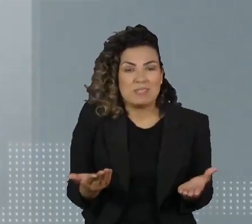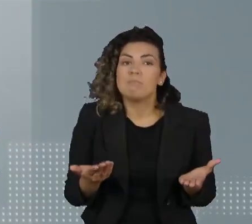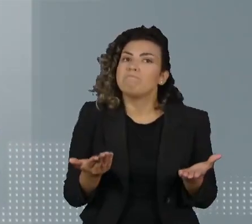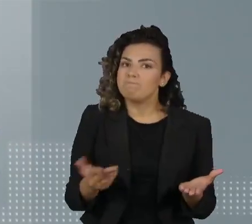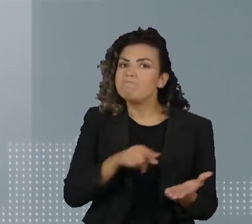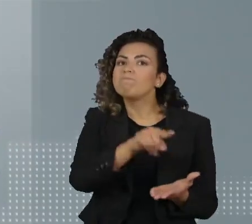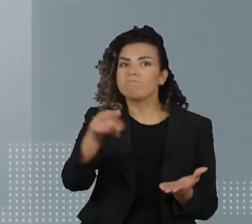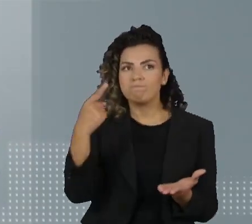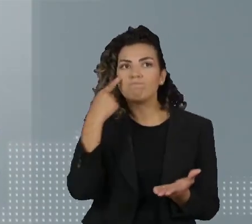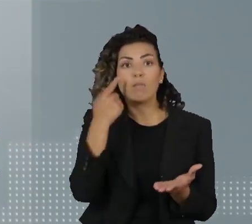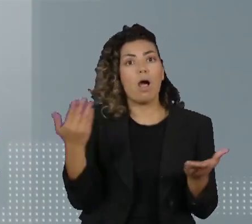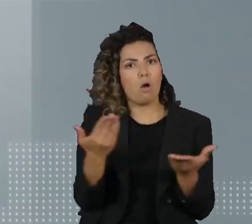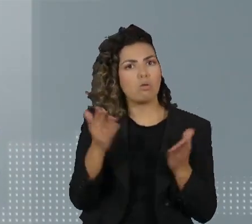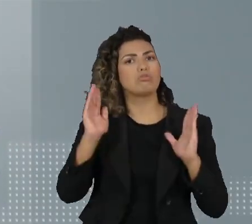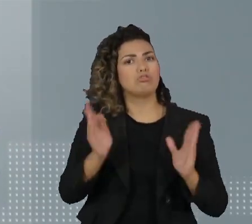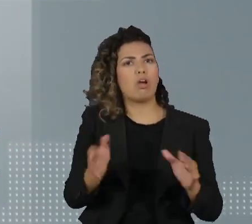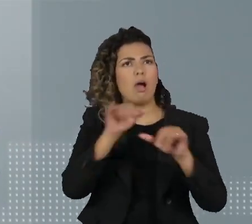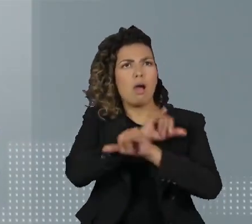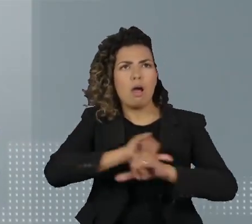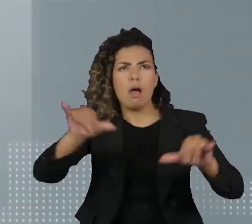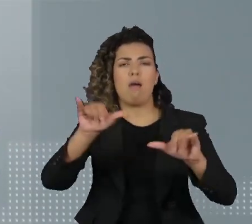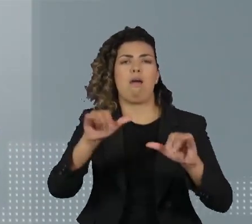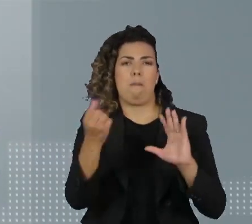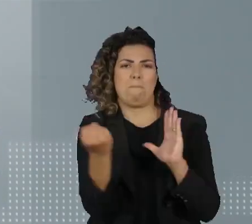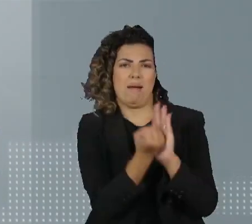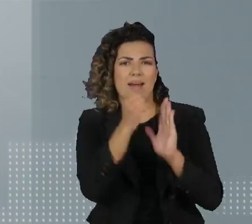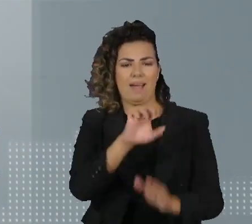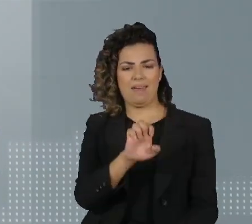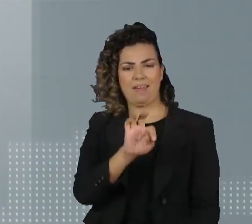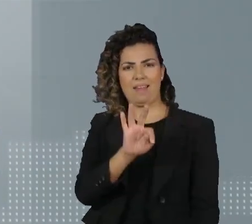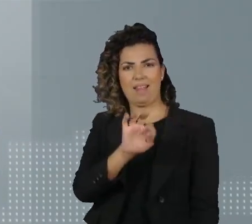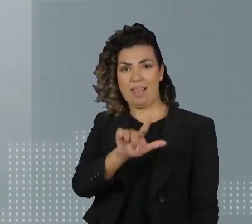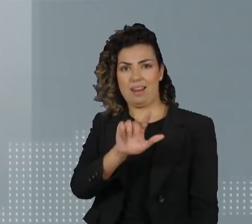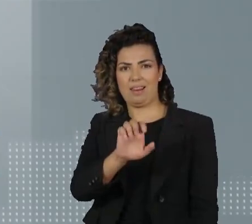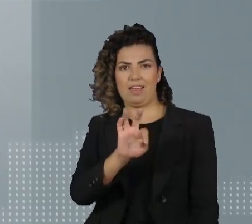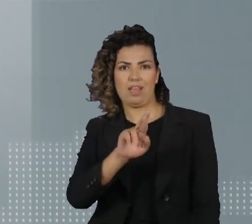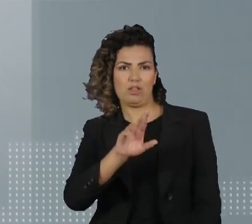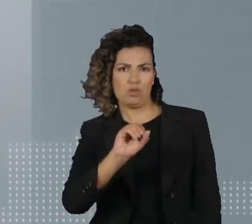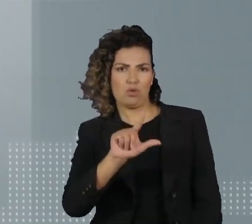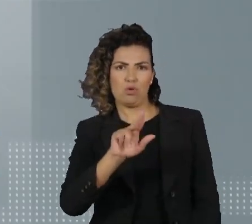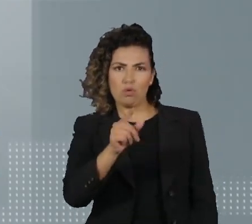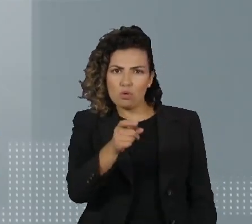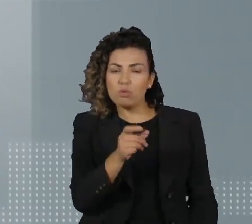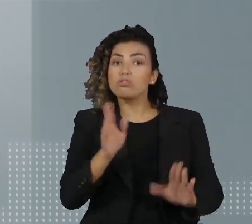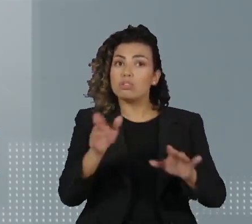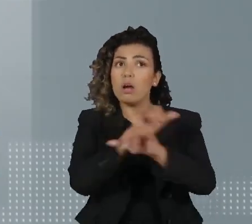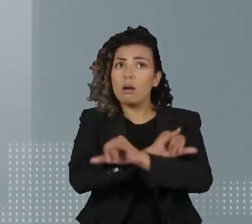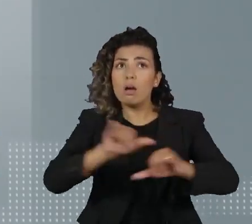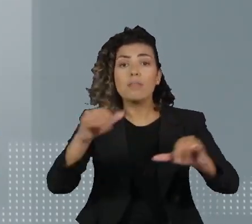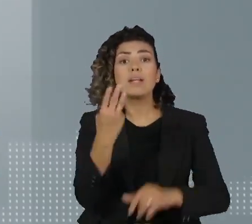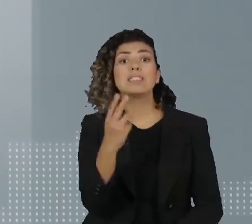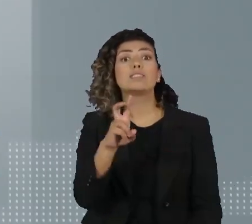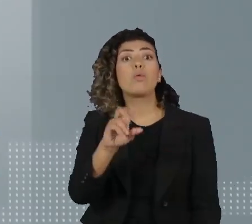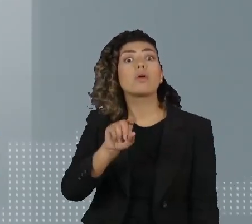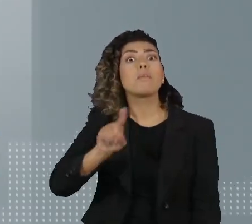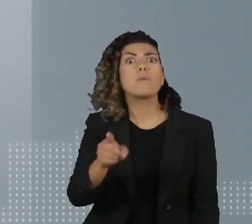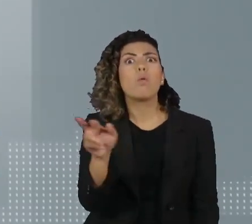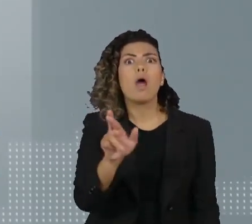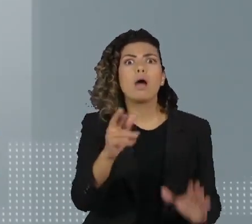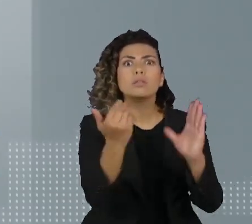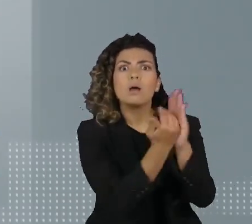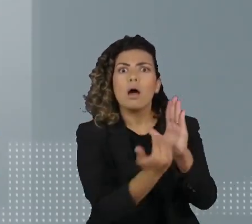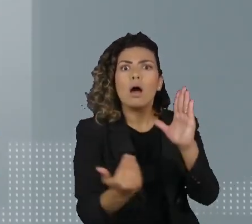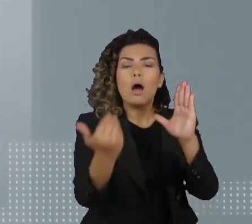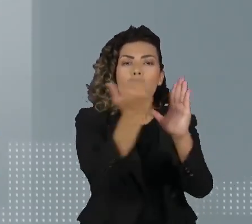Eletros informou em consulta pública que o aumento seria de aproximadamente R$ 350, e que a economia na